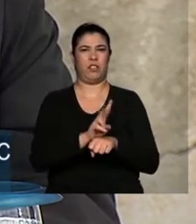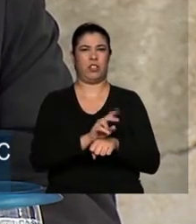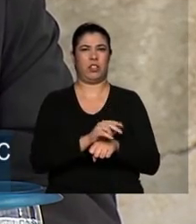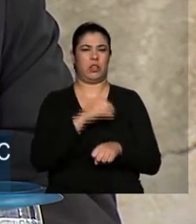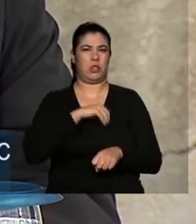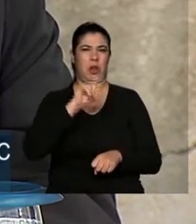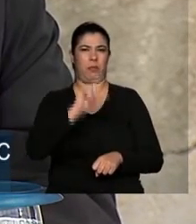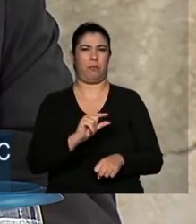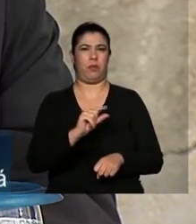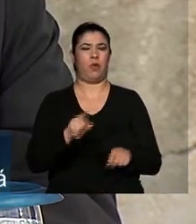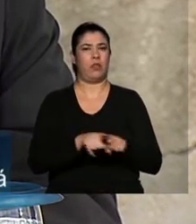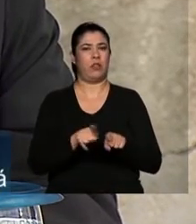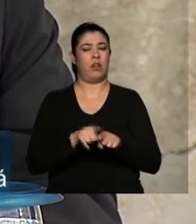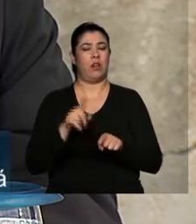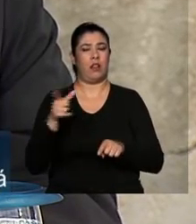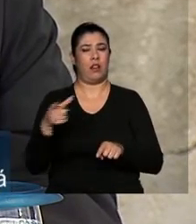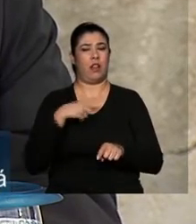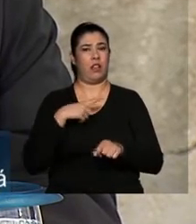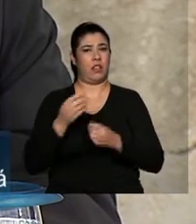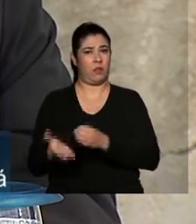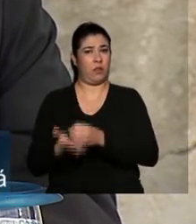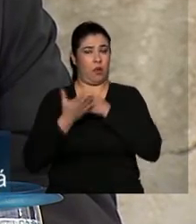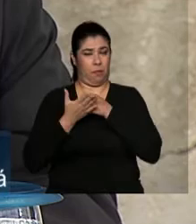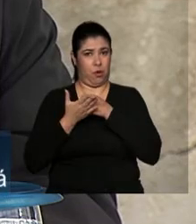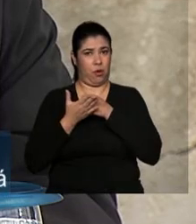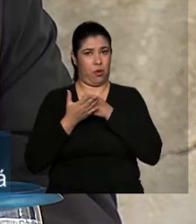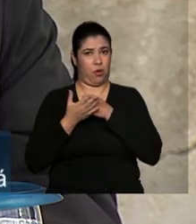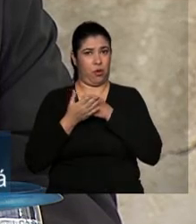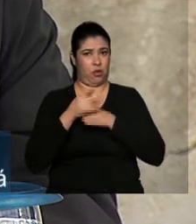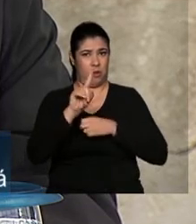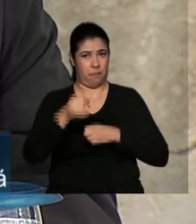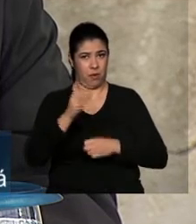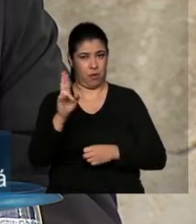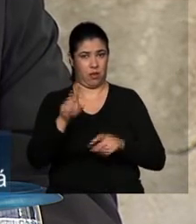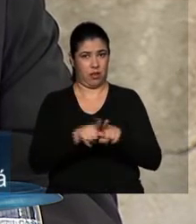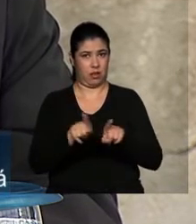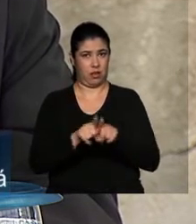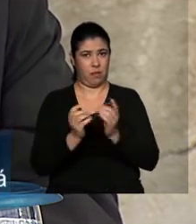e assistência médica do tráfico.